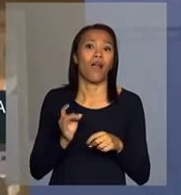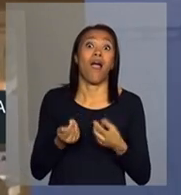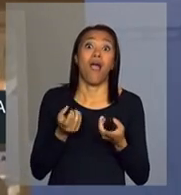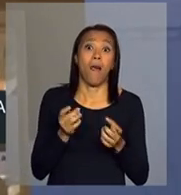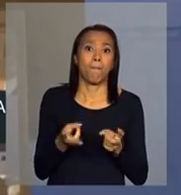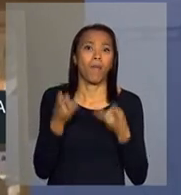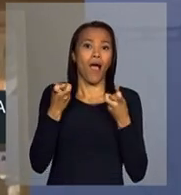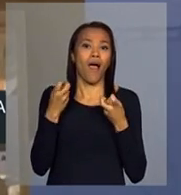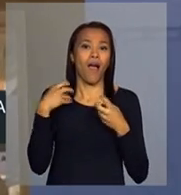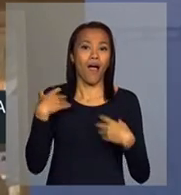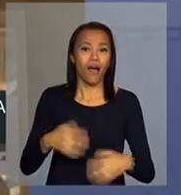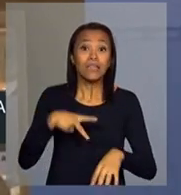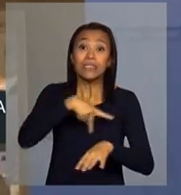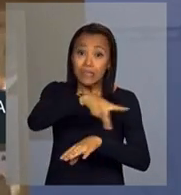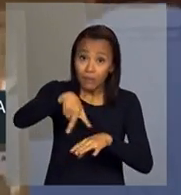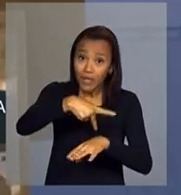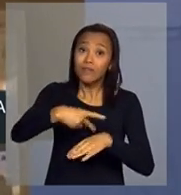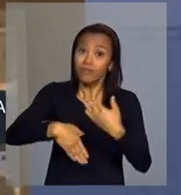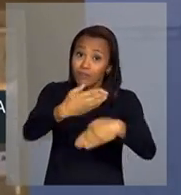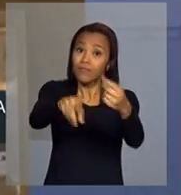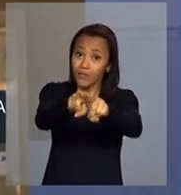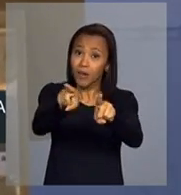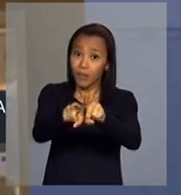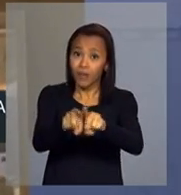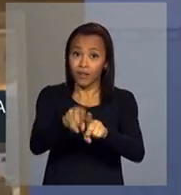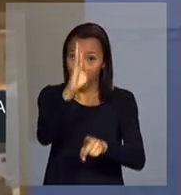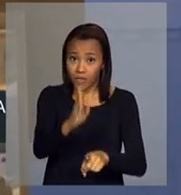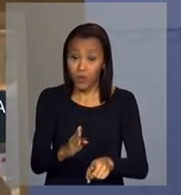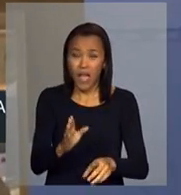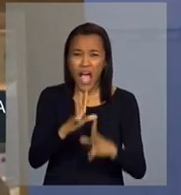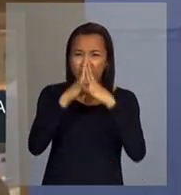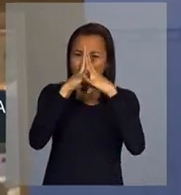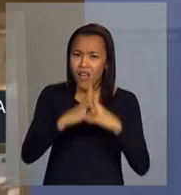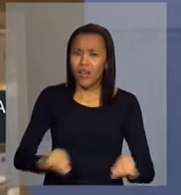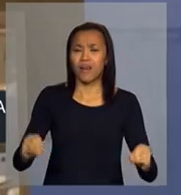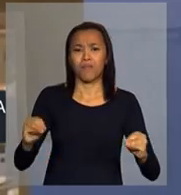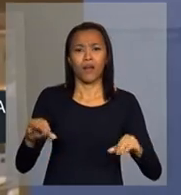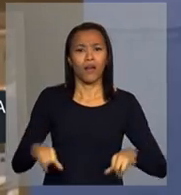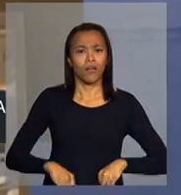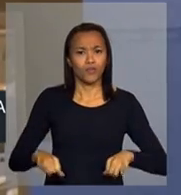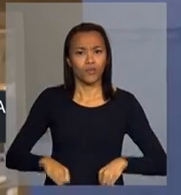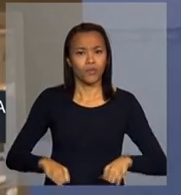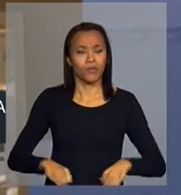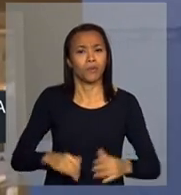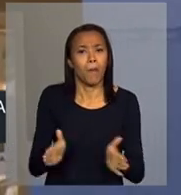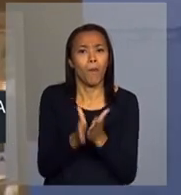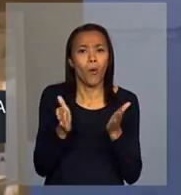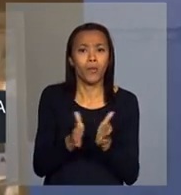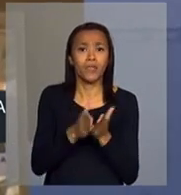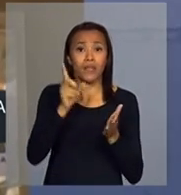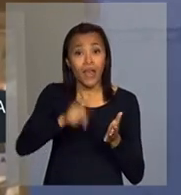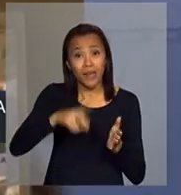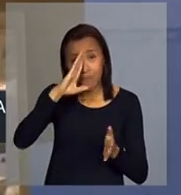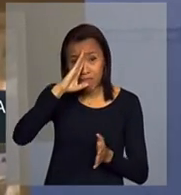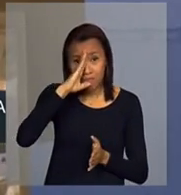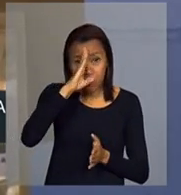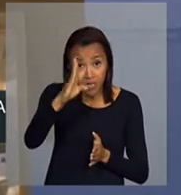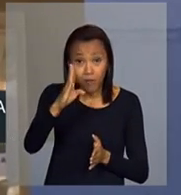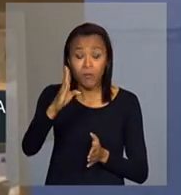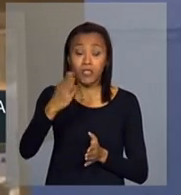Tanto como acabar com a pobreza é uma obra crucial para formar a nossa